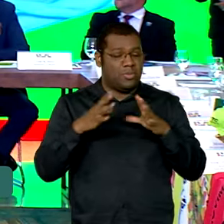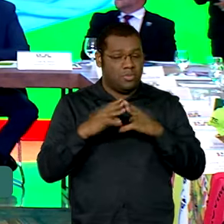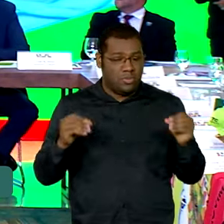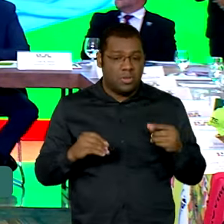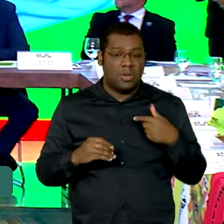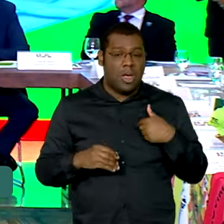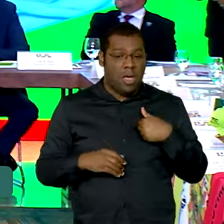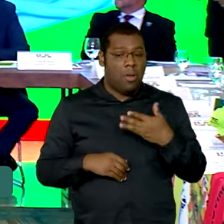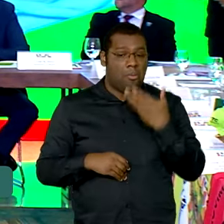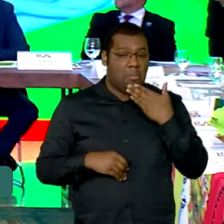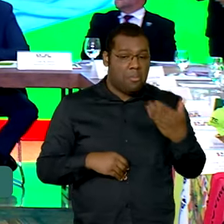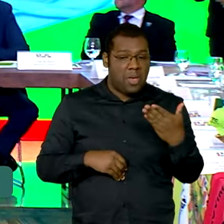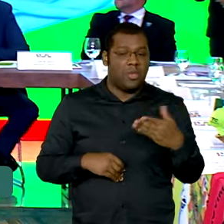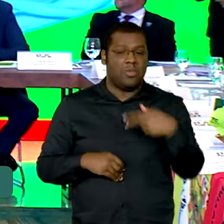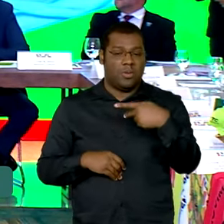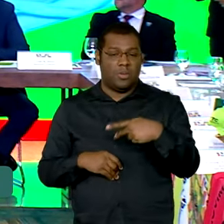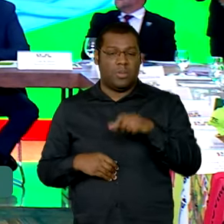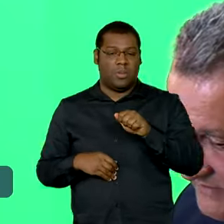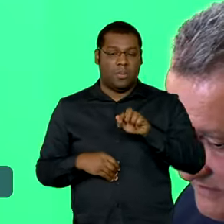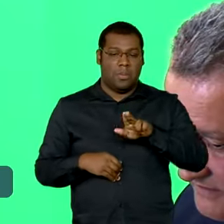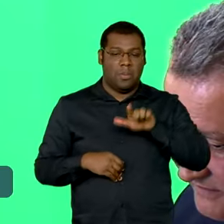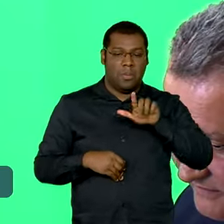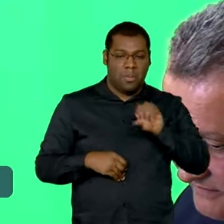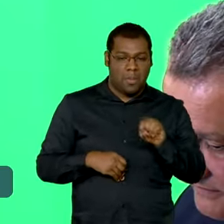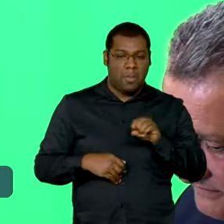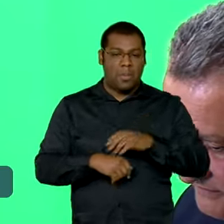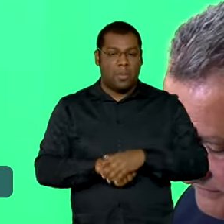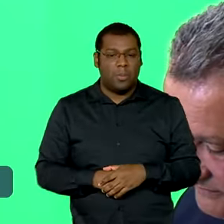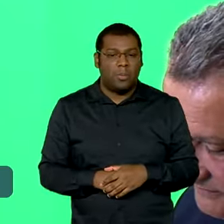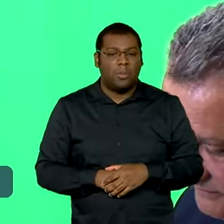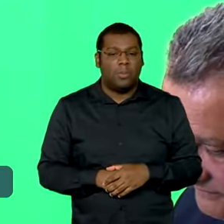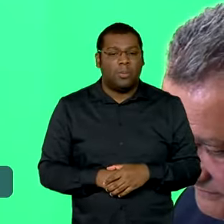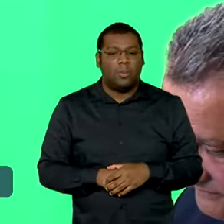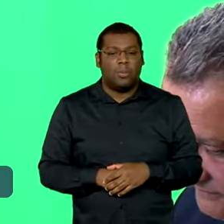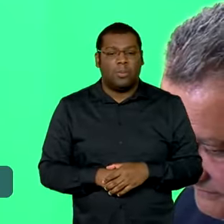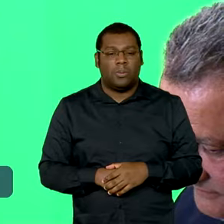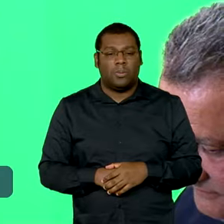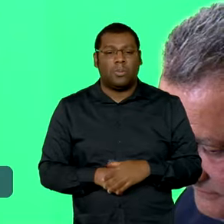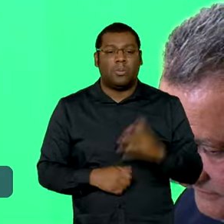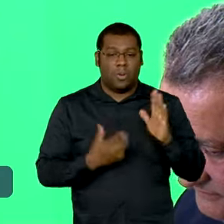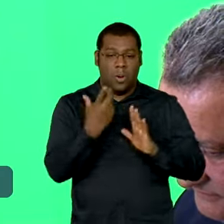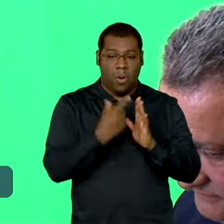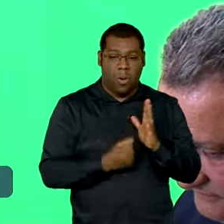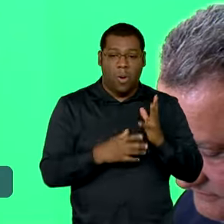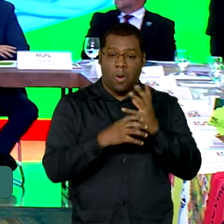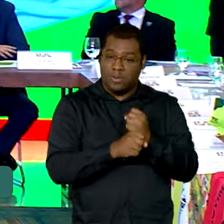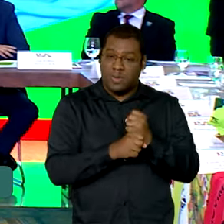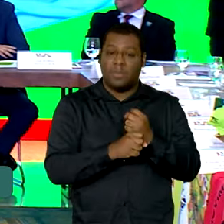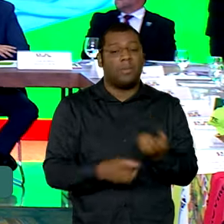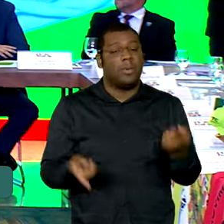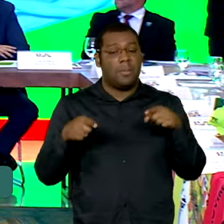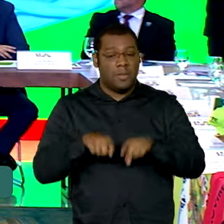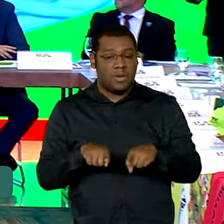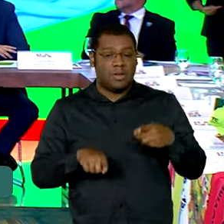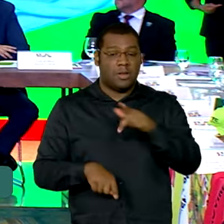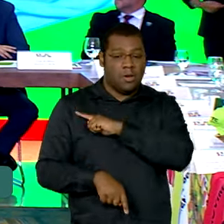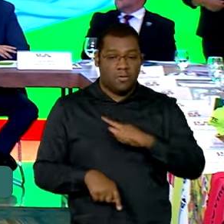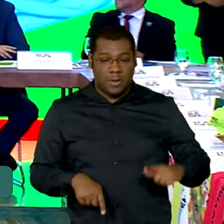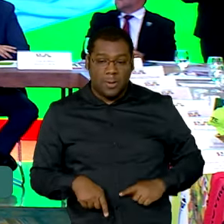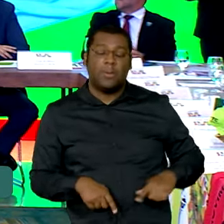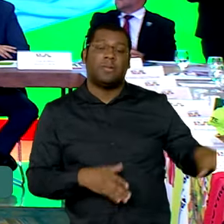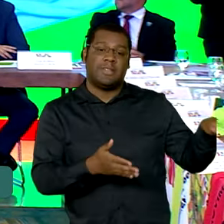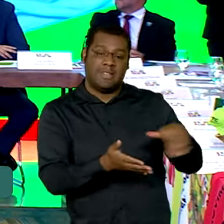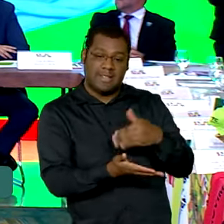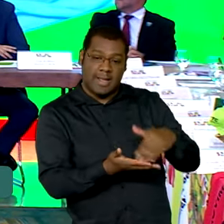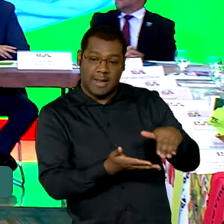que fizesse um levantamento com a ajuda dos governadores, das secretarias